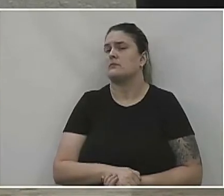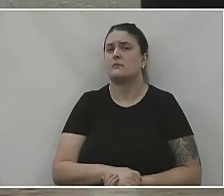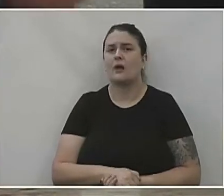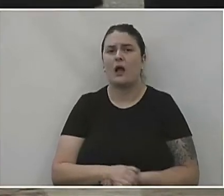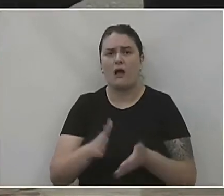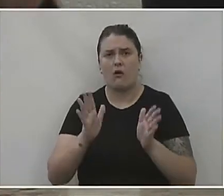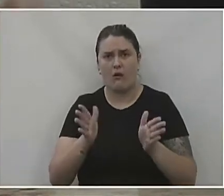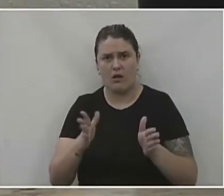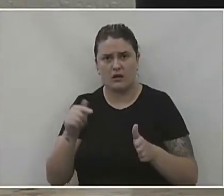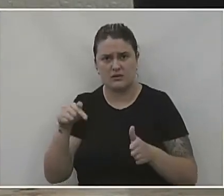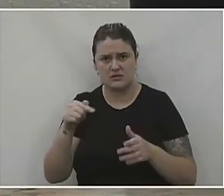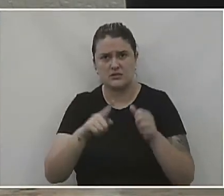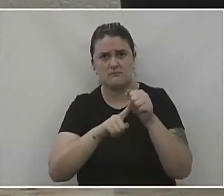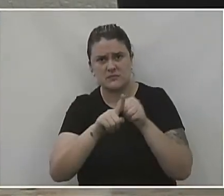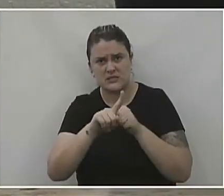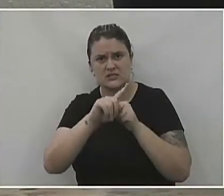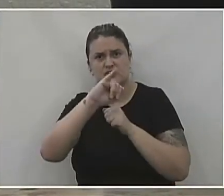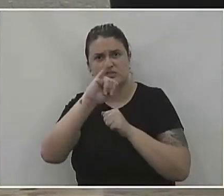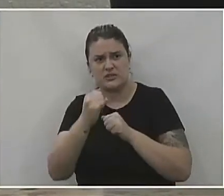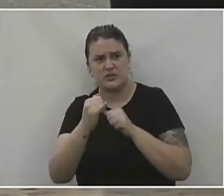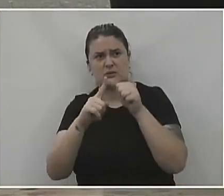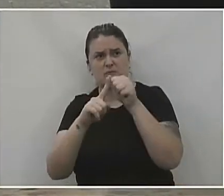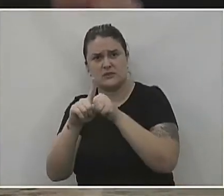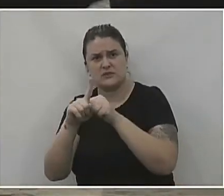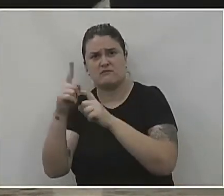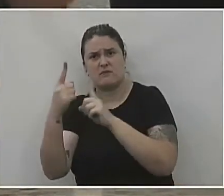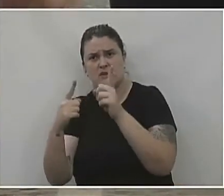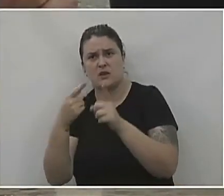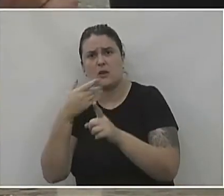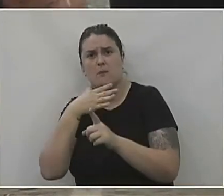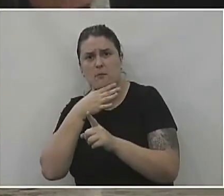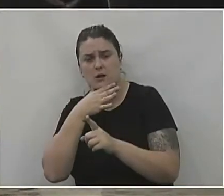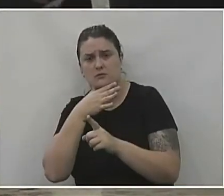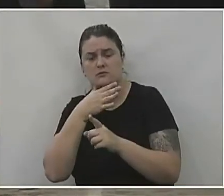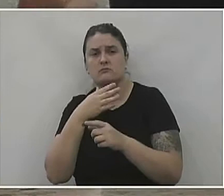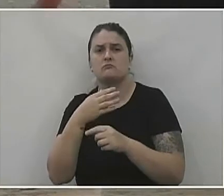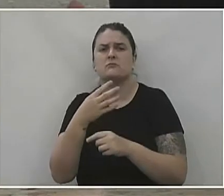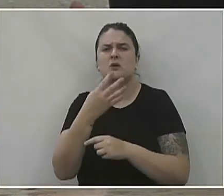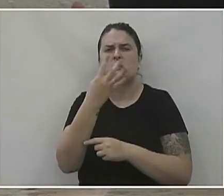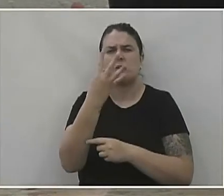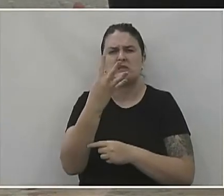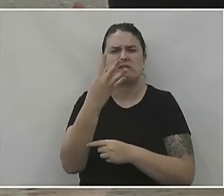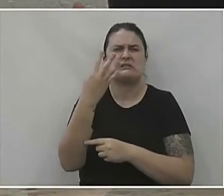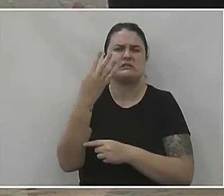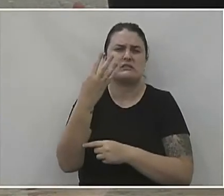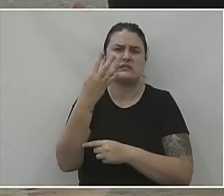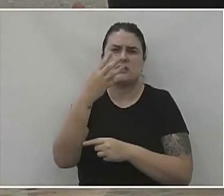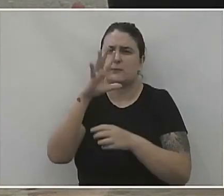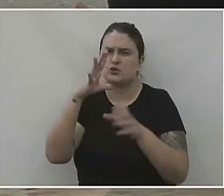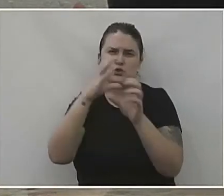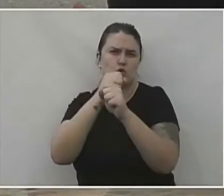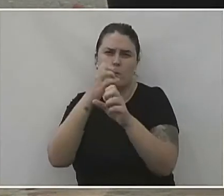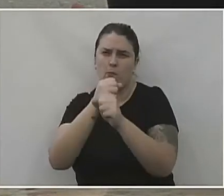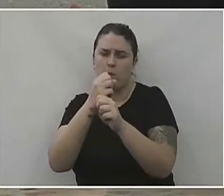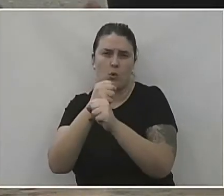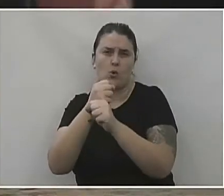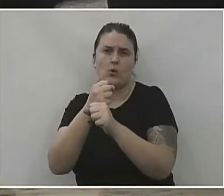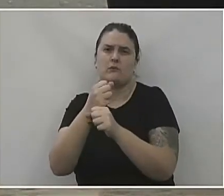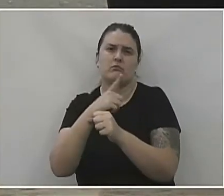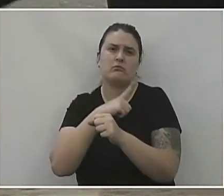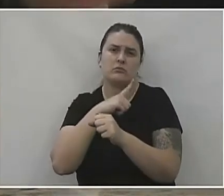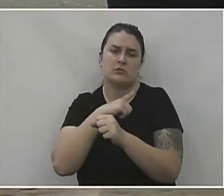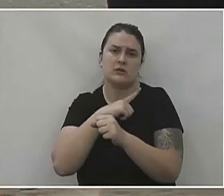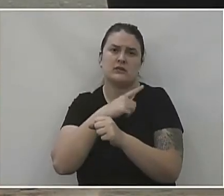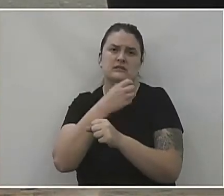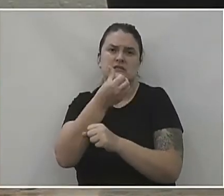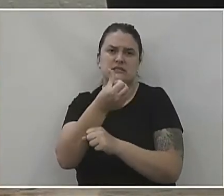agora esse exercício de janeiro, fevereiro e março, vocês levantaram 432 mil que se pegaram da gestão passada e mais 240 mil. Então,